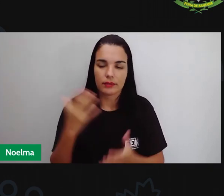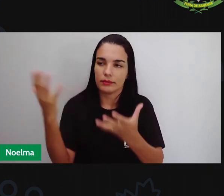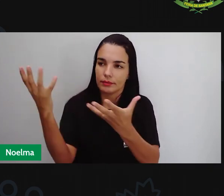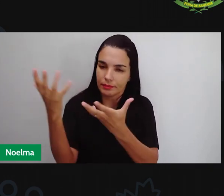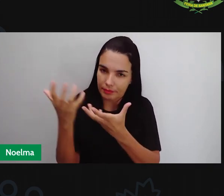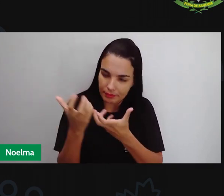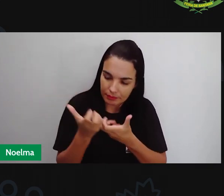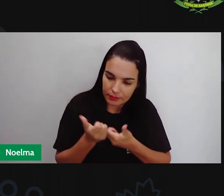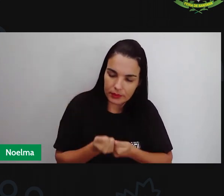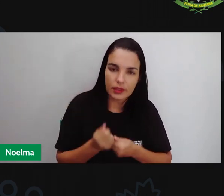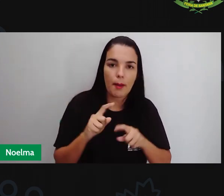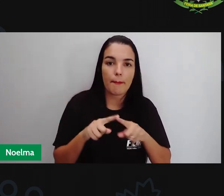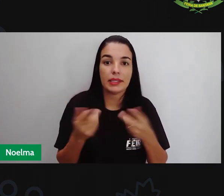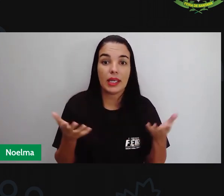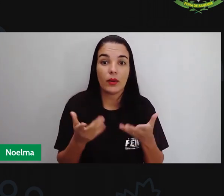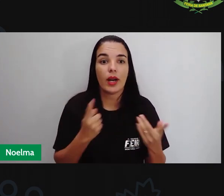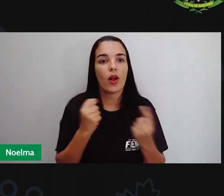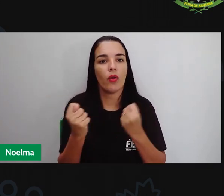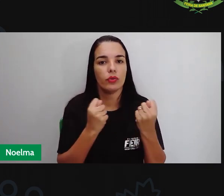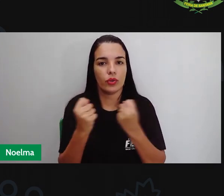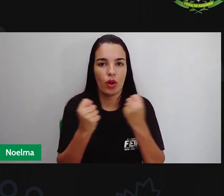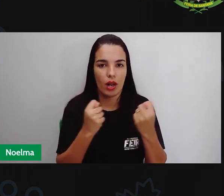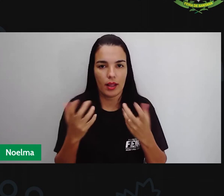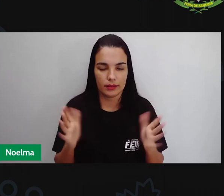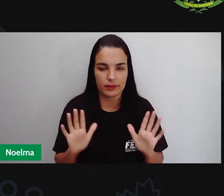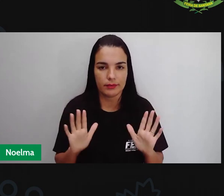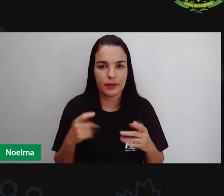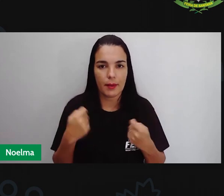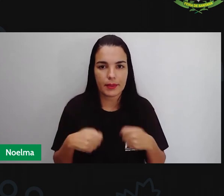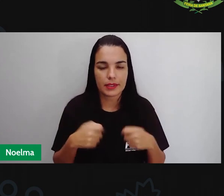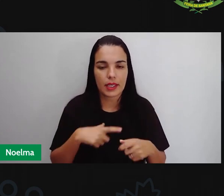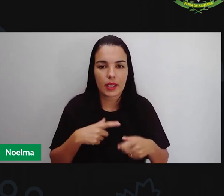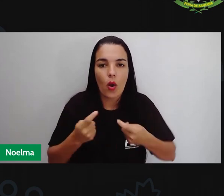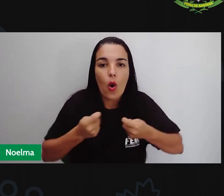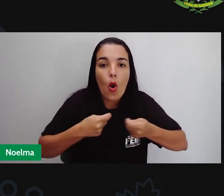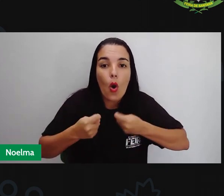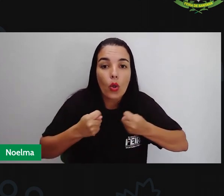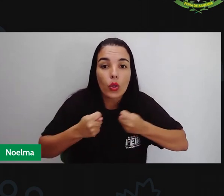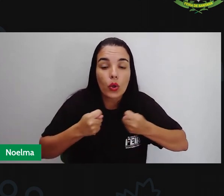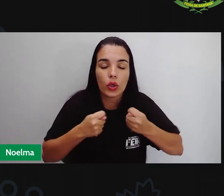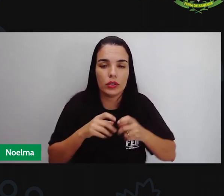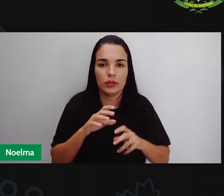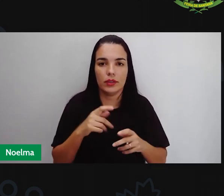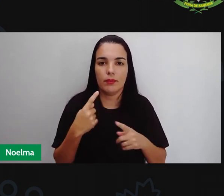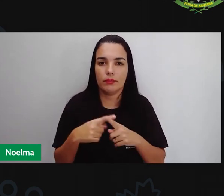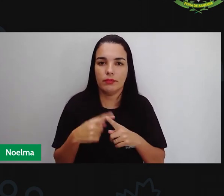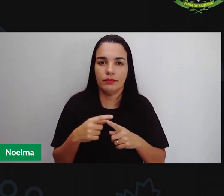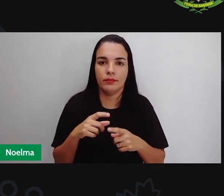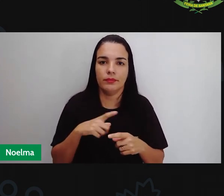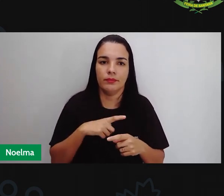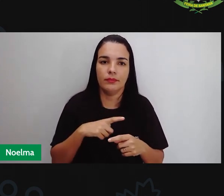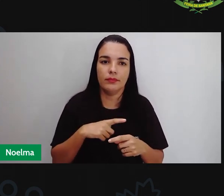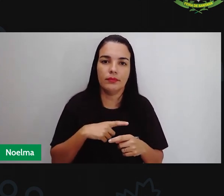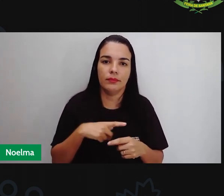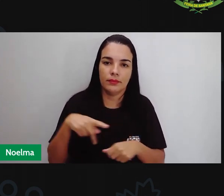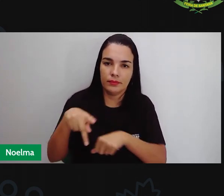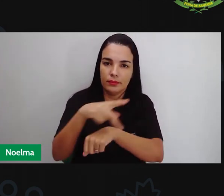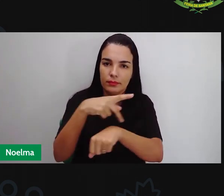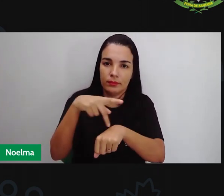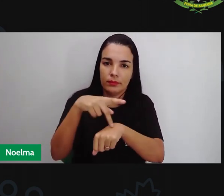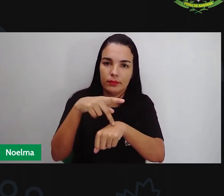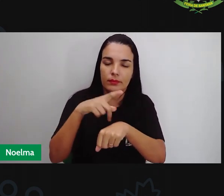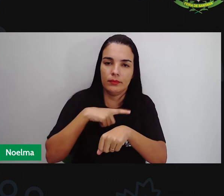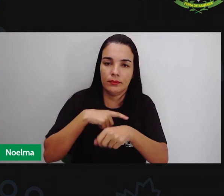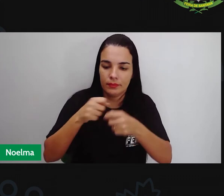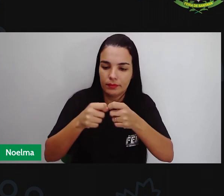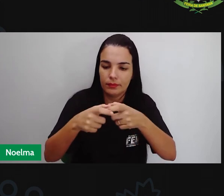de forma controlada, né, uma vez que tem que se controlar aí o sistema demográfico, a demografia do país, uma